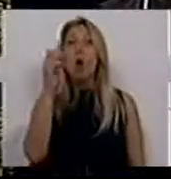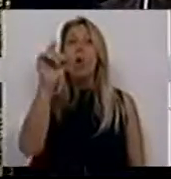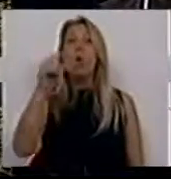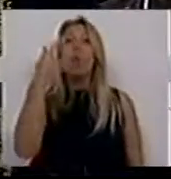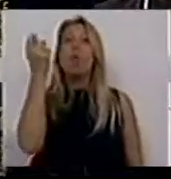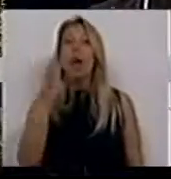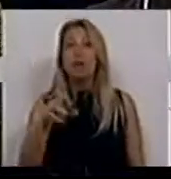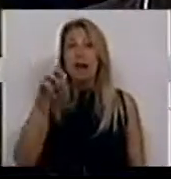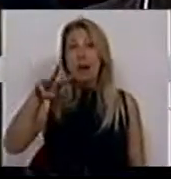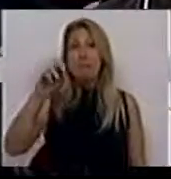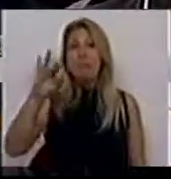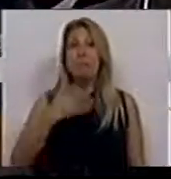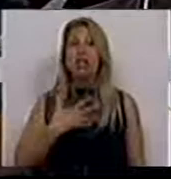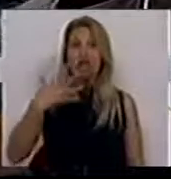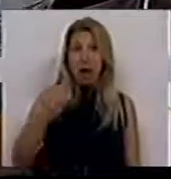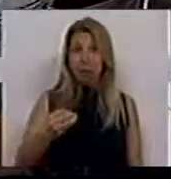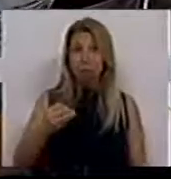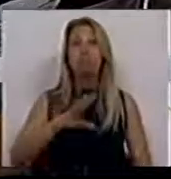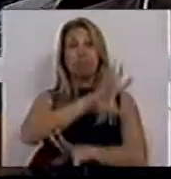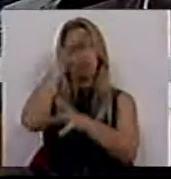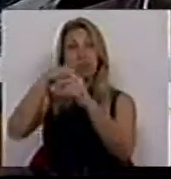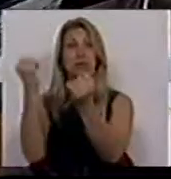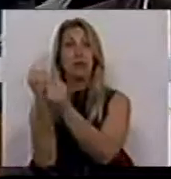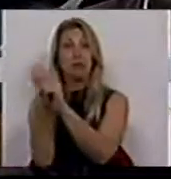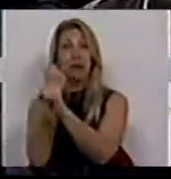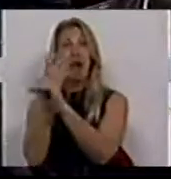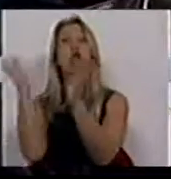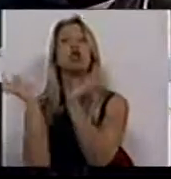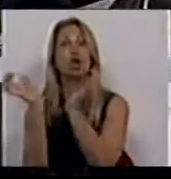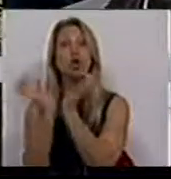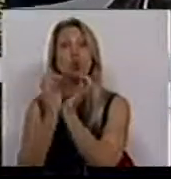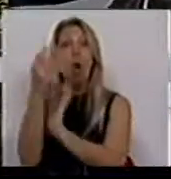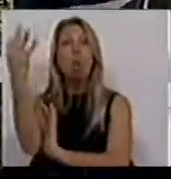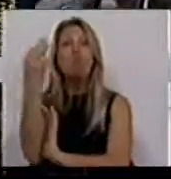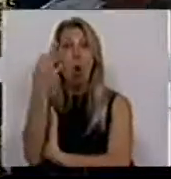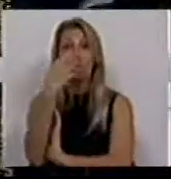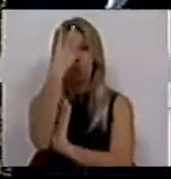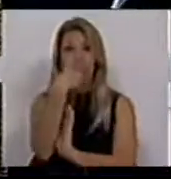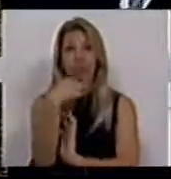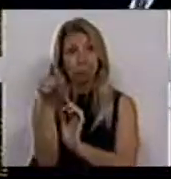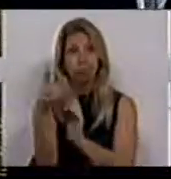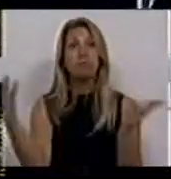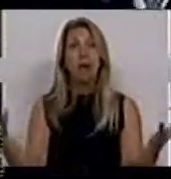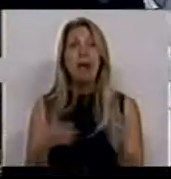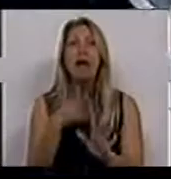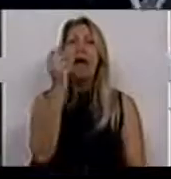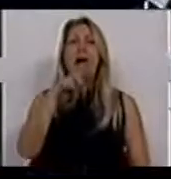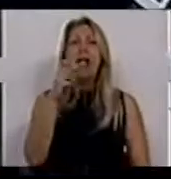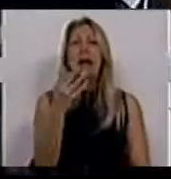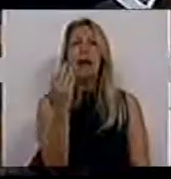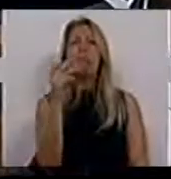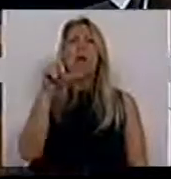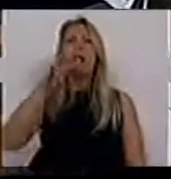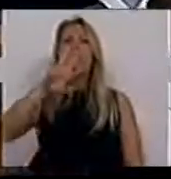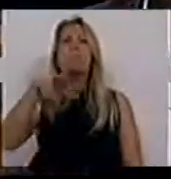Social do Porto e é deficiente visual, à Ana Palmira Coelho, a todos estes e a todas estas